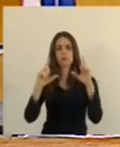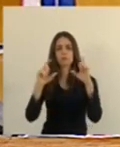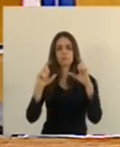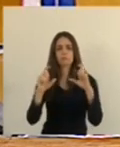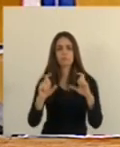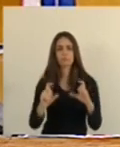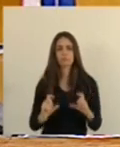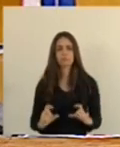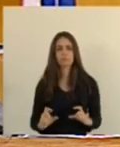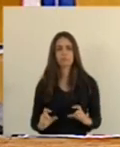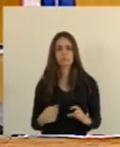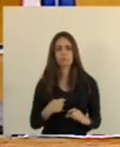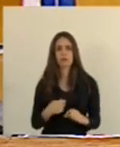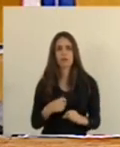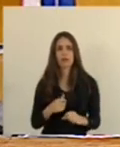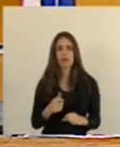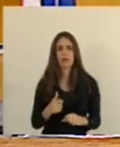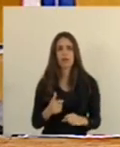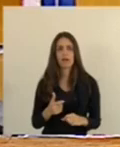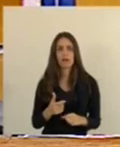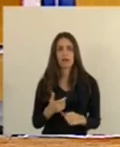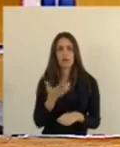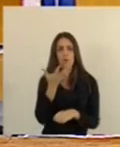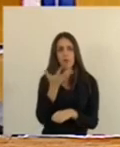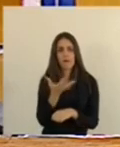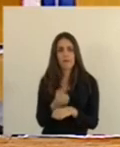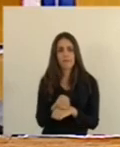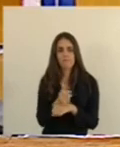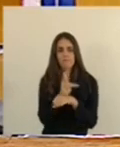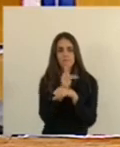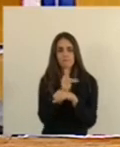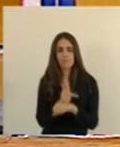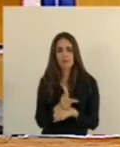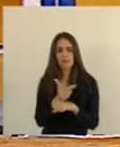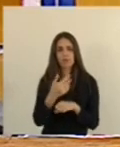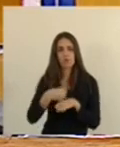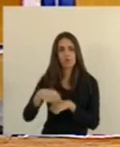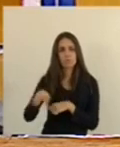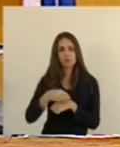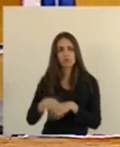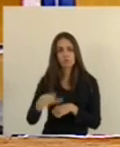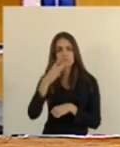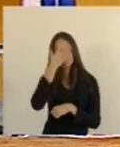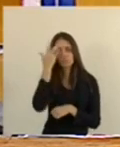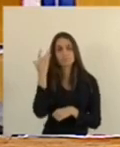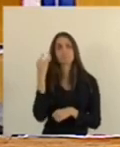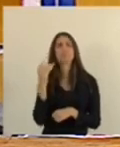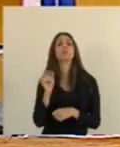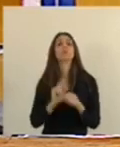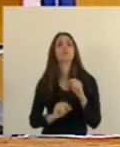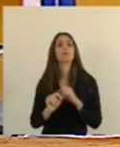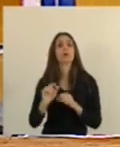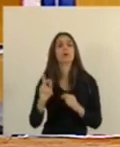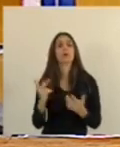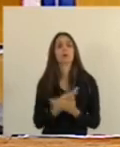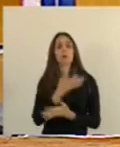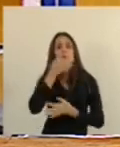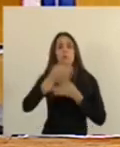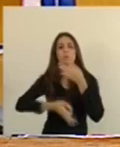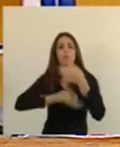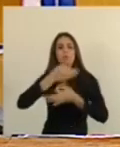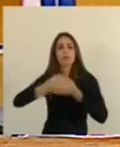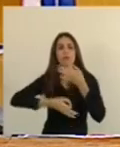espelhamento Do meu celular Mostrando A quantidade De compartilhamentos E a quantidade De comentários